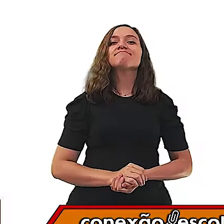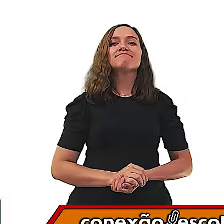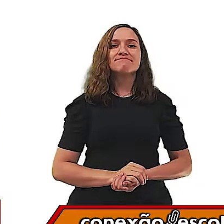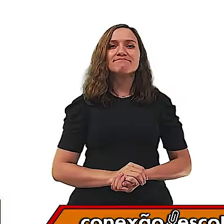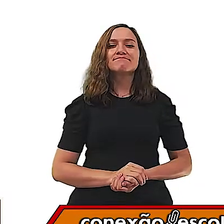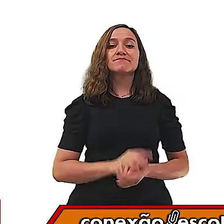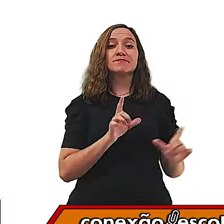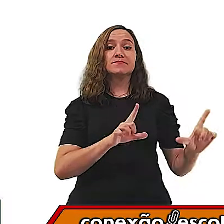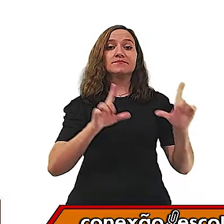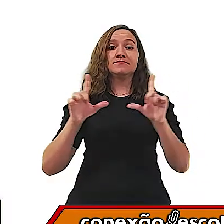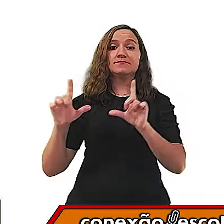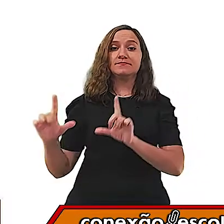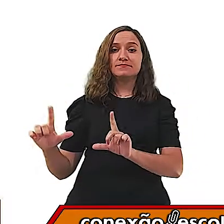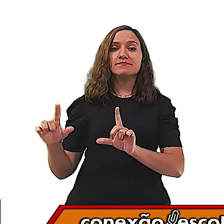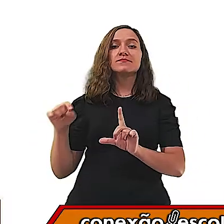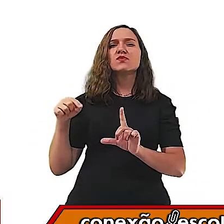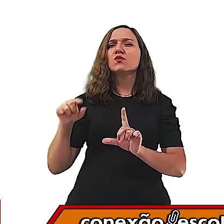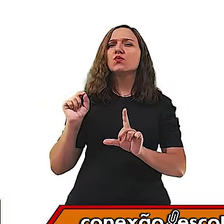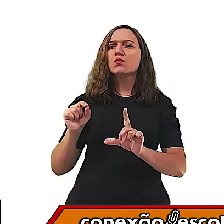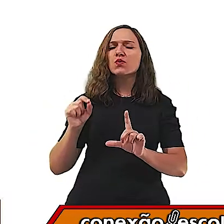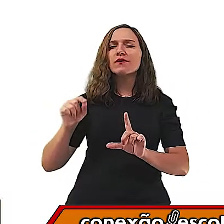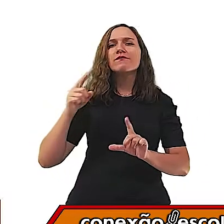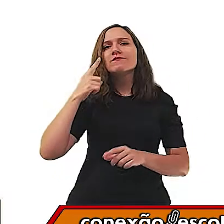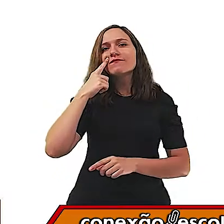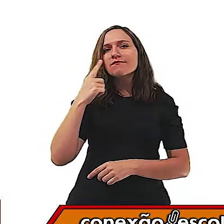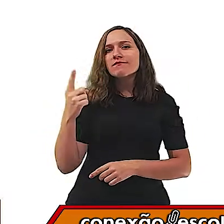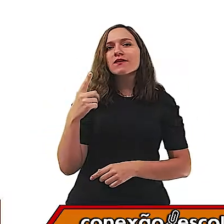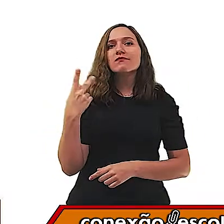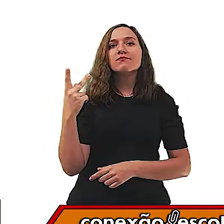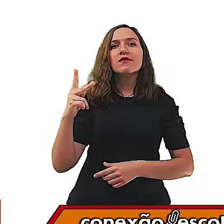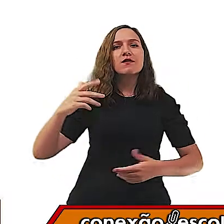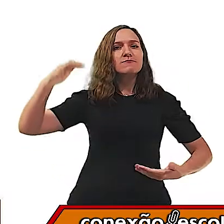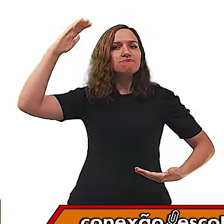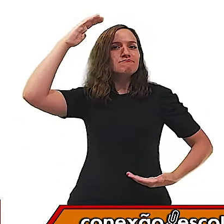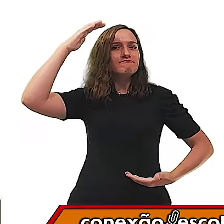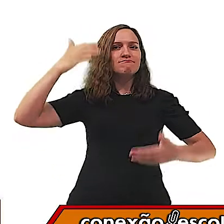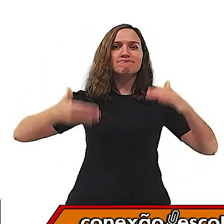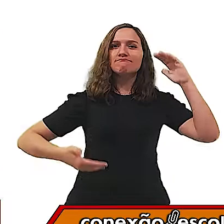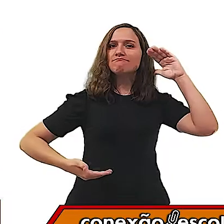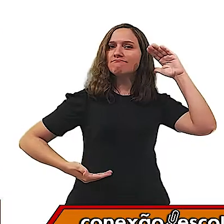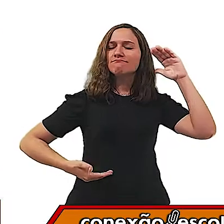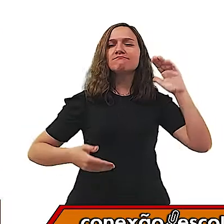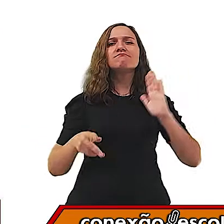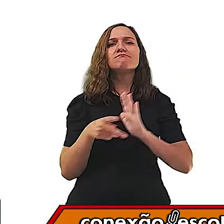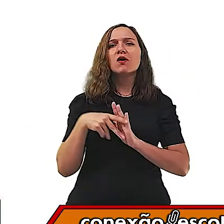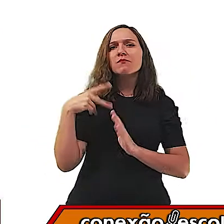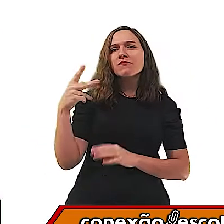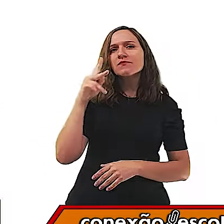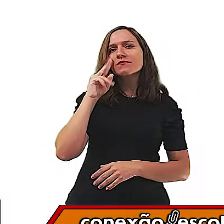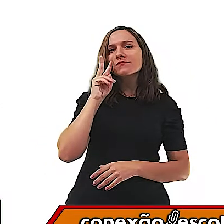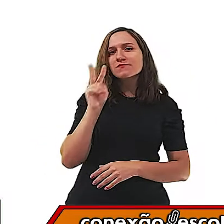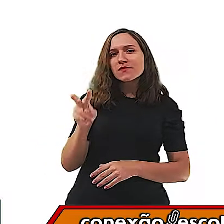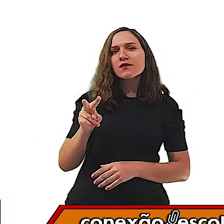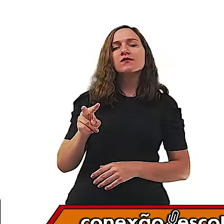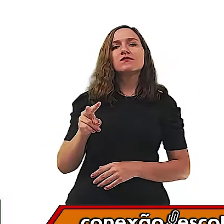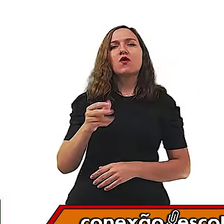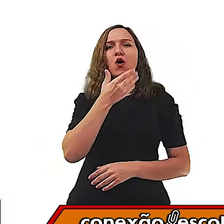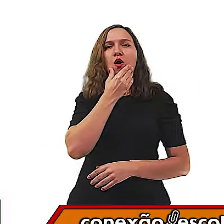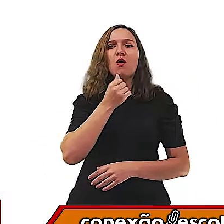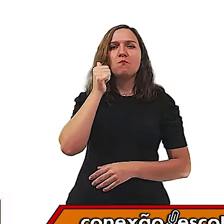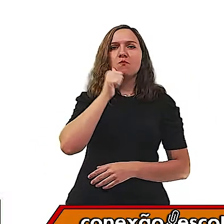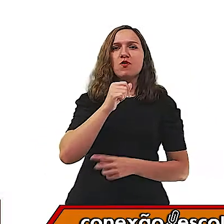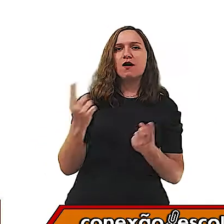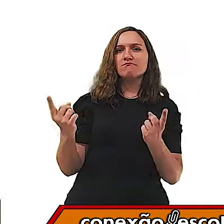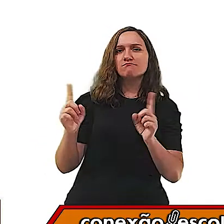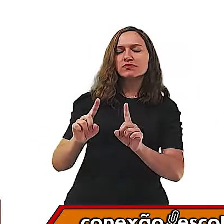E essa outra? Olha o jeito que estão os braços. Essa imagem que está um casal. E por que